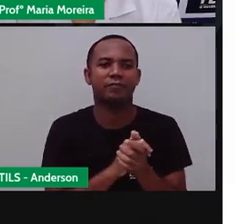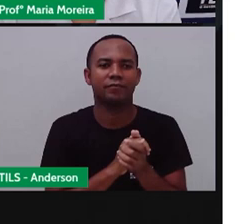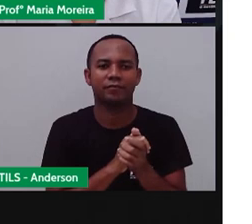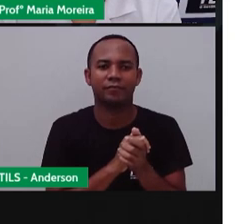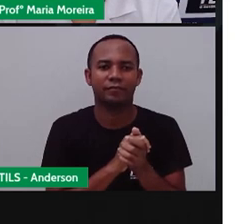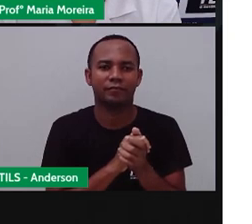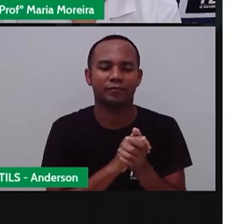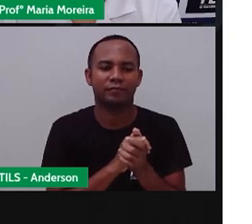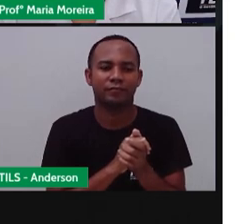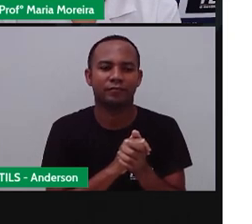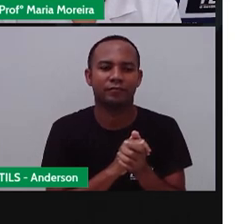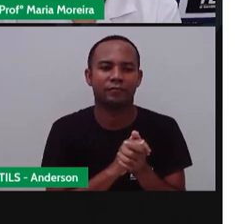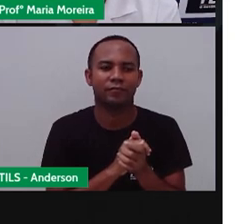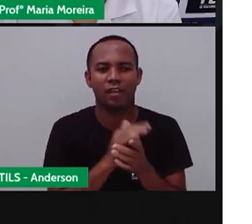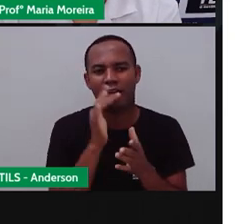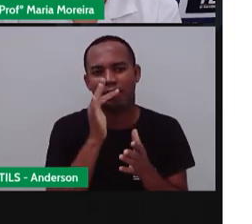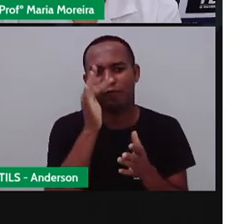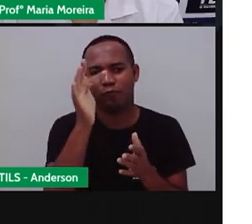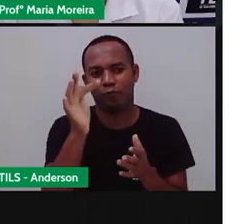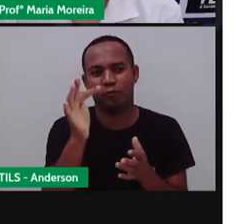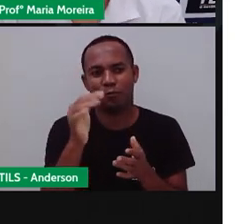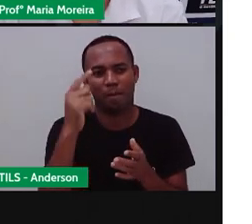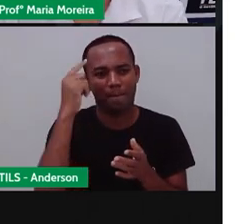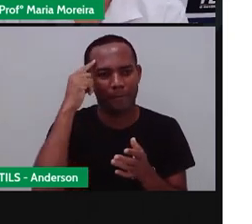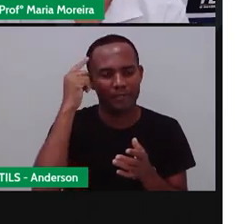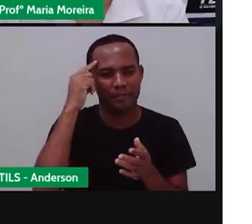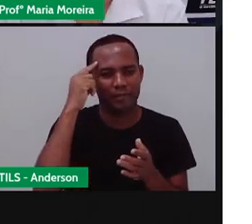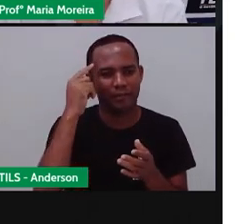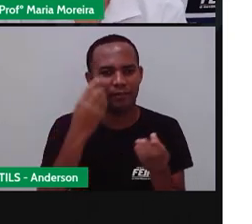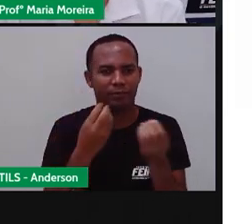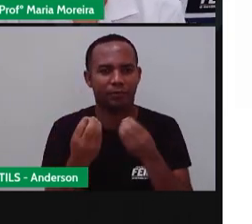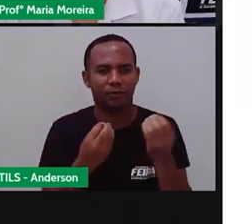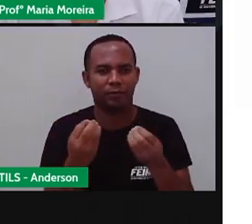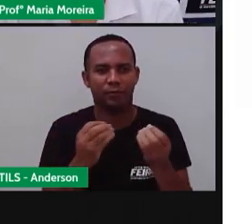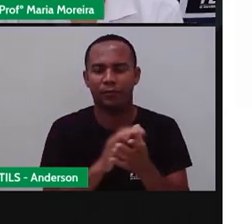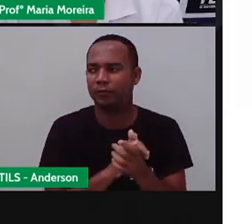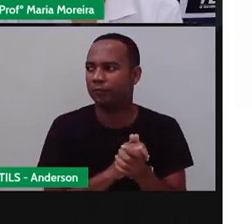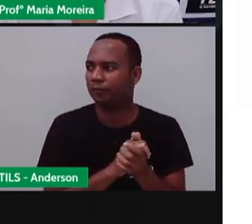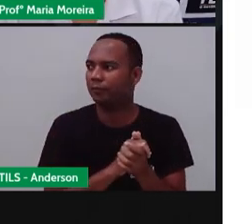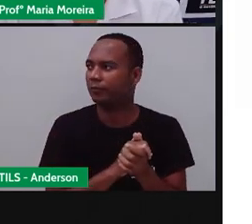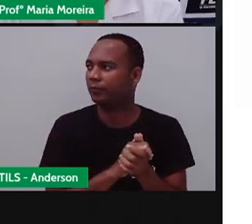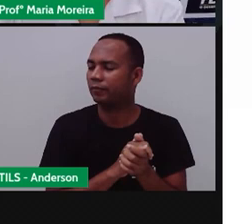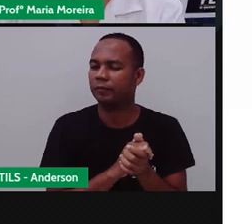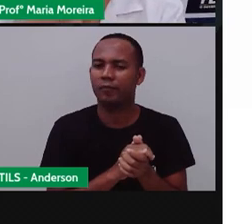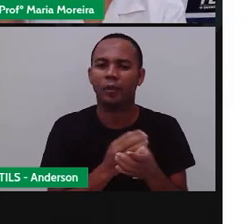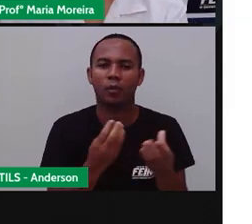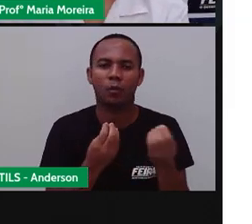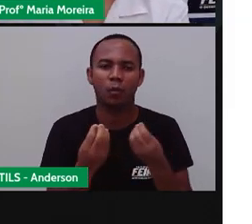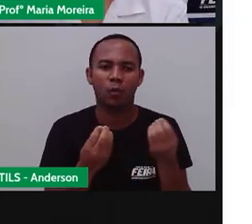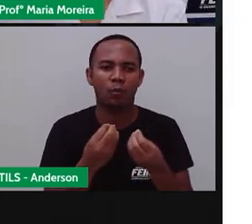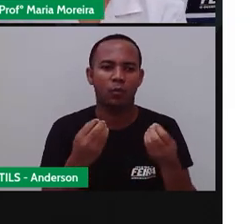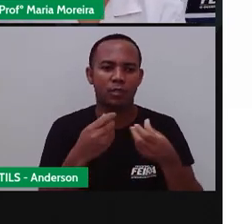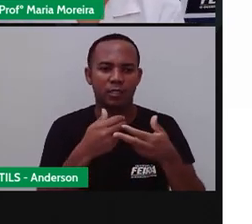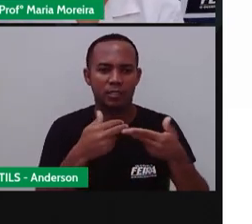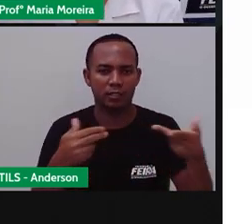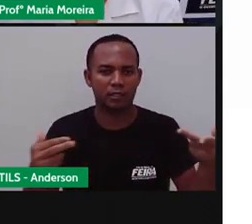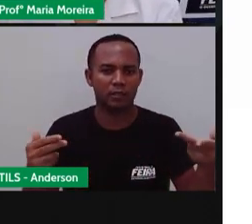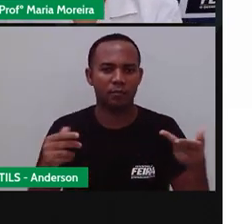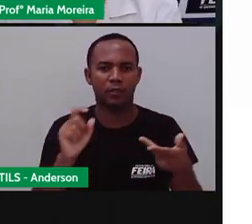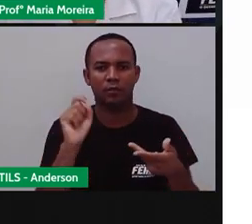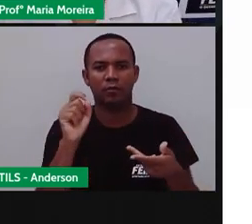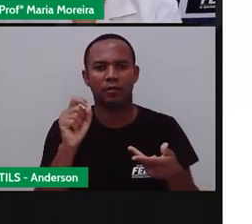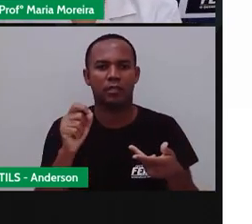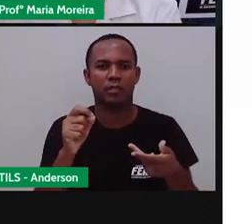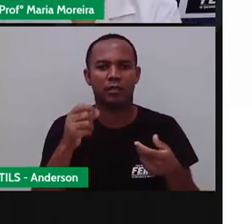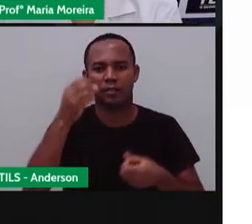Vamos começar. Na próxima aula, vamos começar a pensar nisso aí, né? Bom, de modo mais simplificado, podemos definir